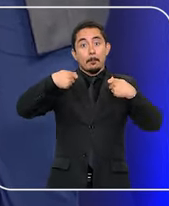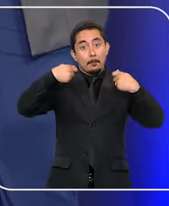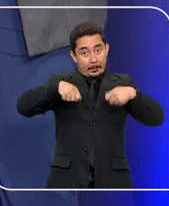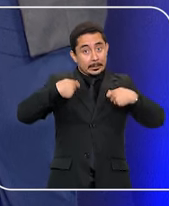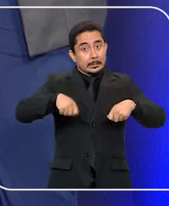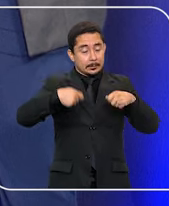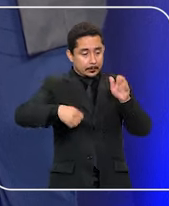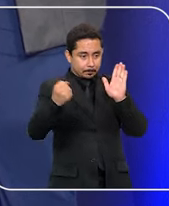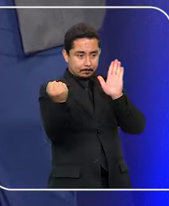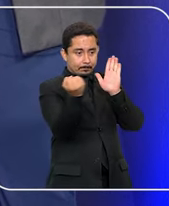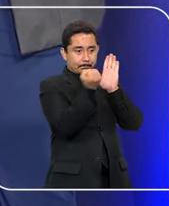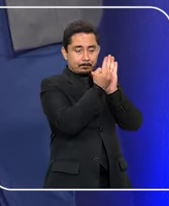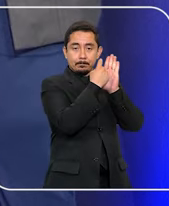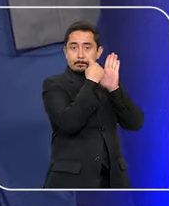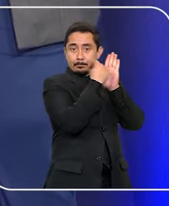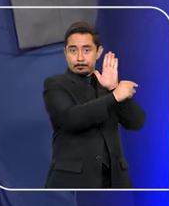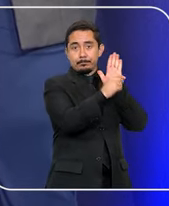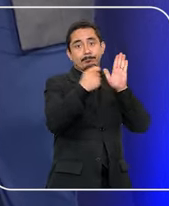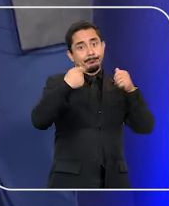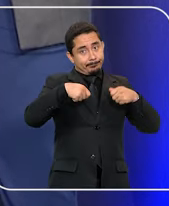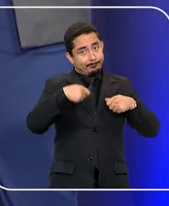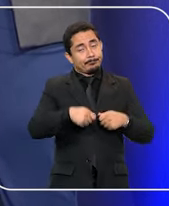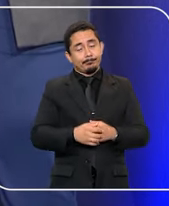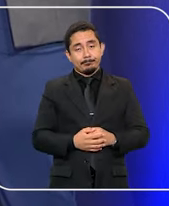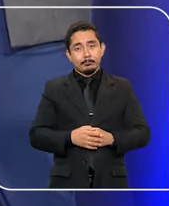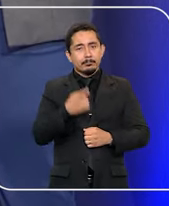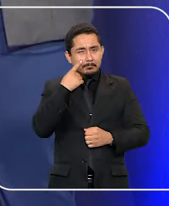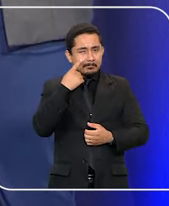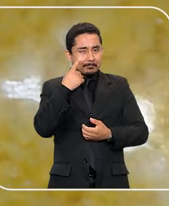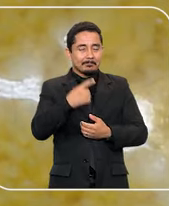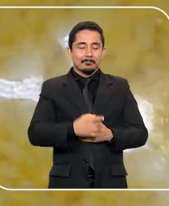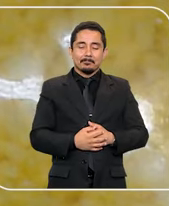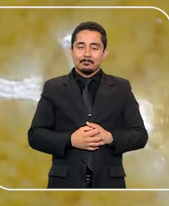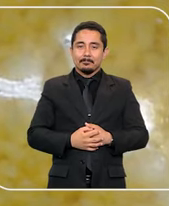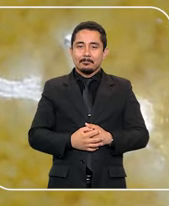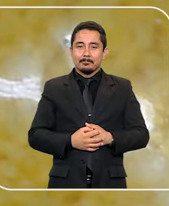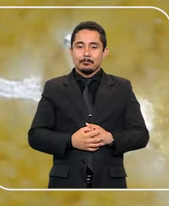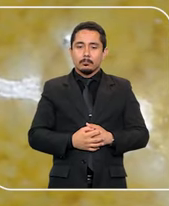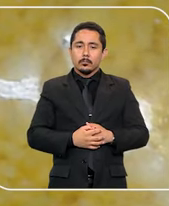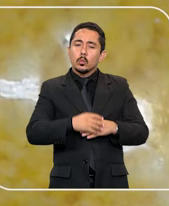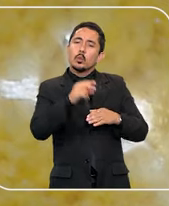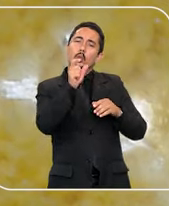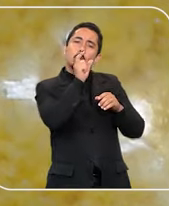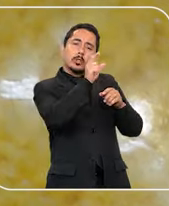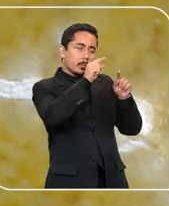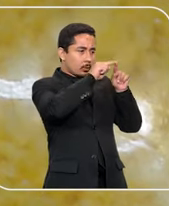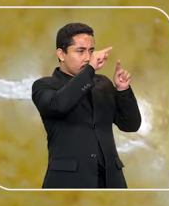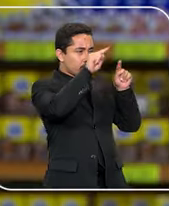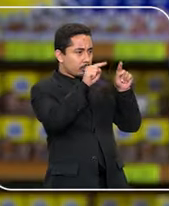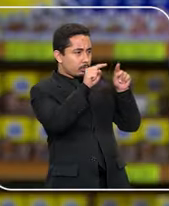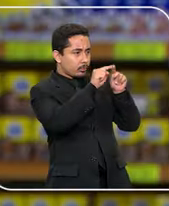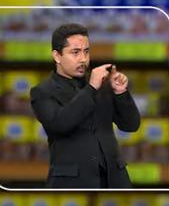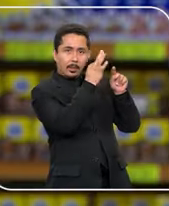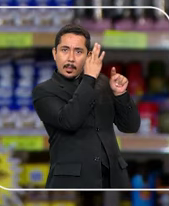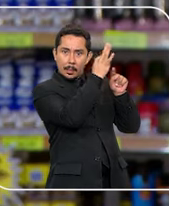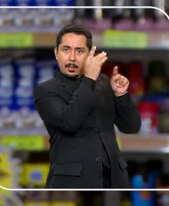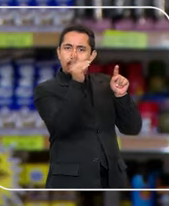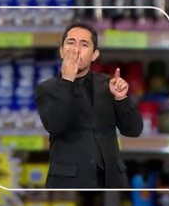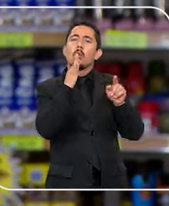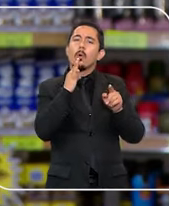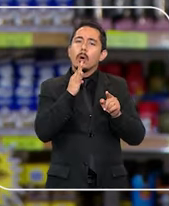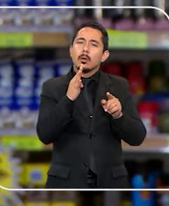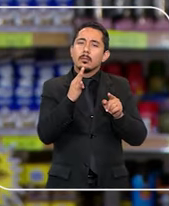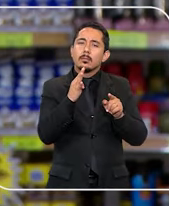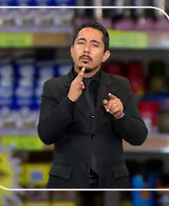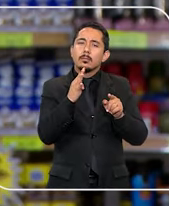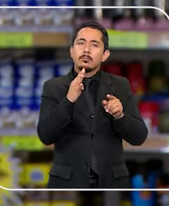trazer essa informação no rótulo. Confira na reportagem. Você sabe o que representa esse símbolo? Não. Não,